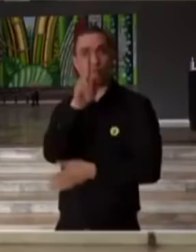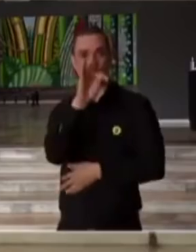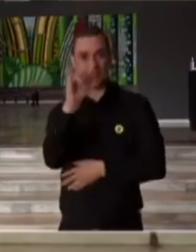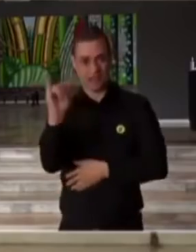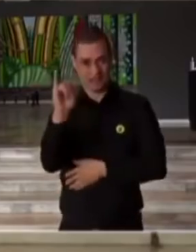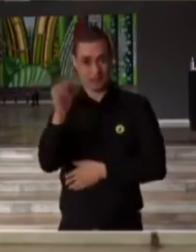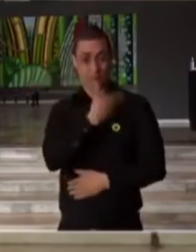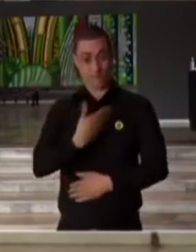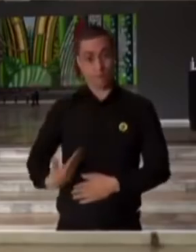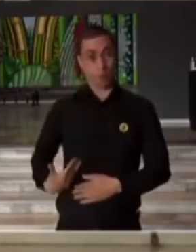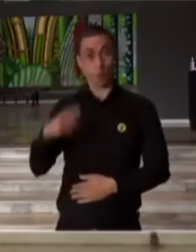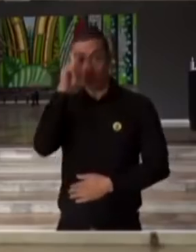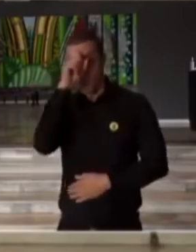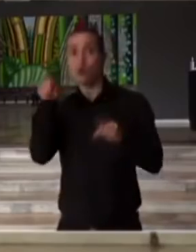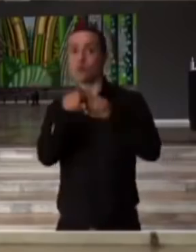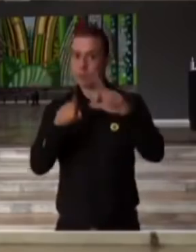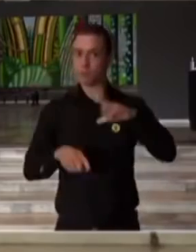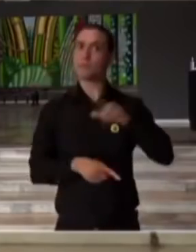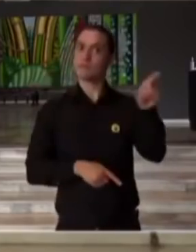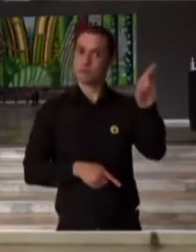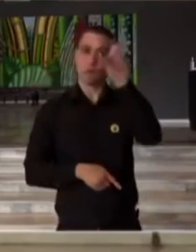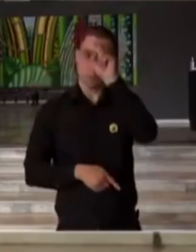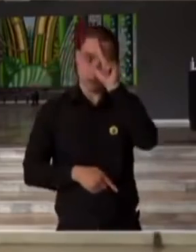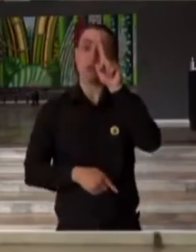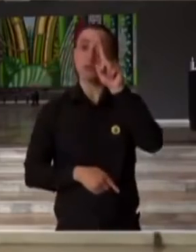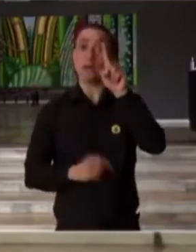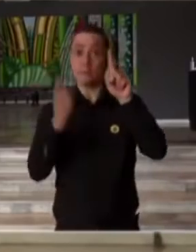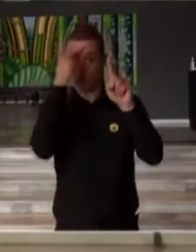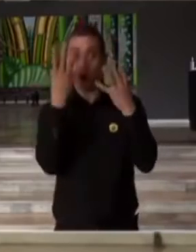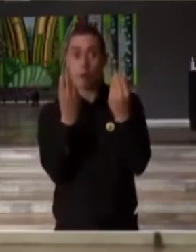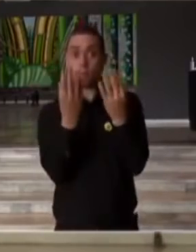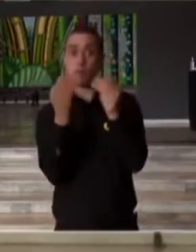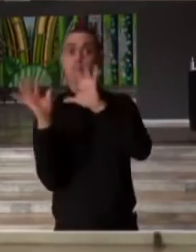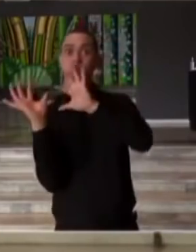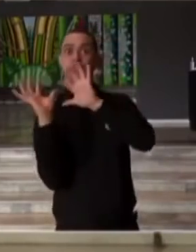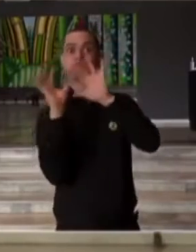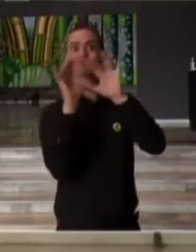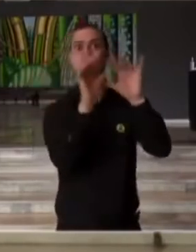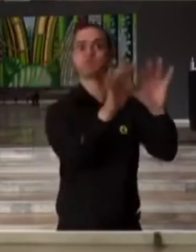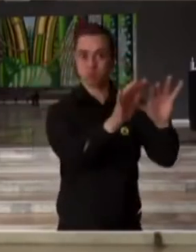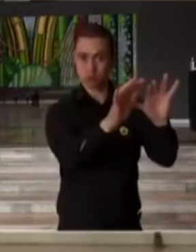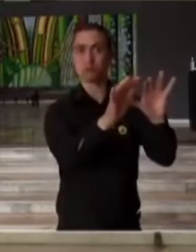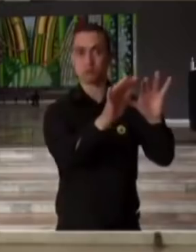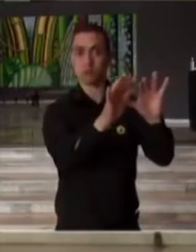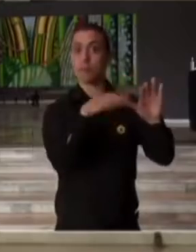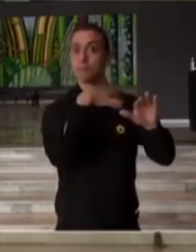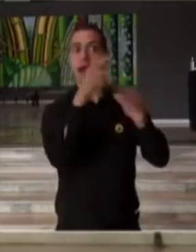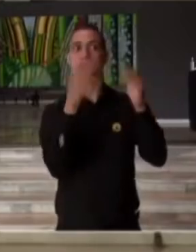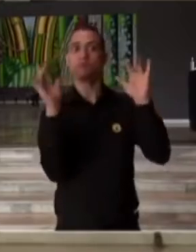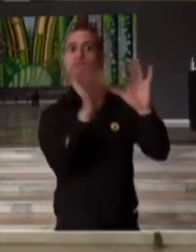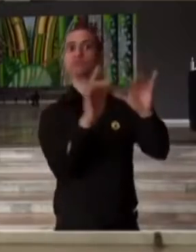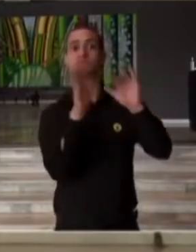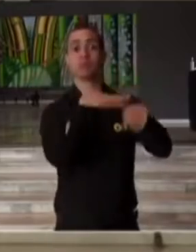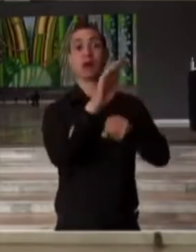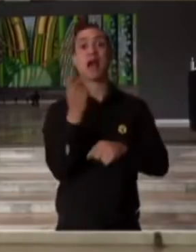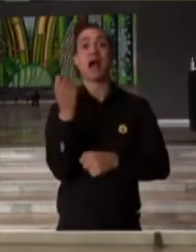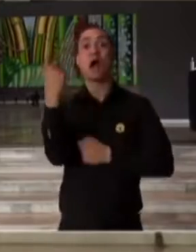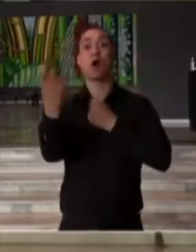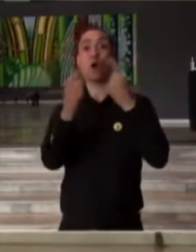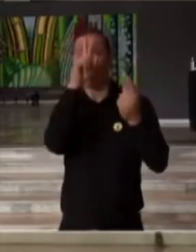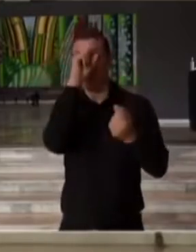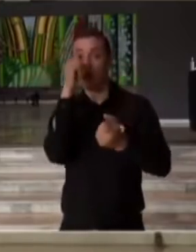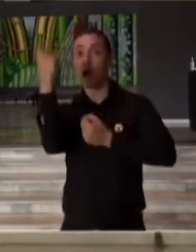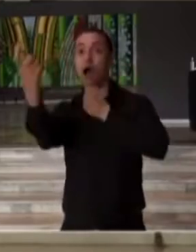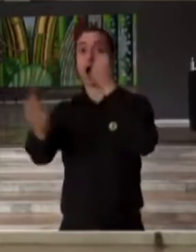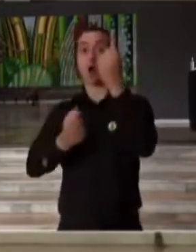públicos e privados estão recebendo um número maior de pacientes a cada dia. E já temos alguns hospitais